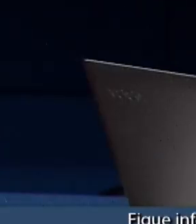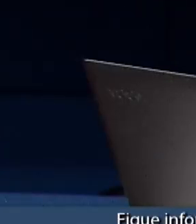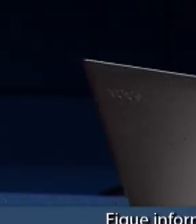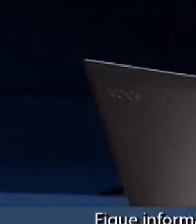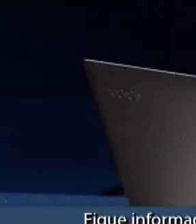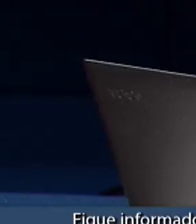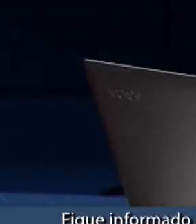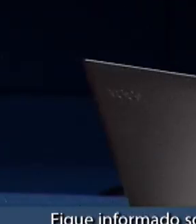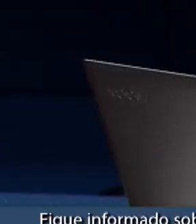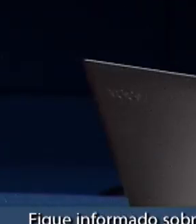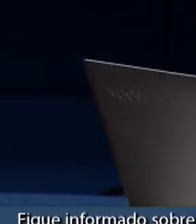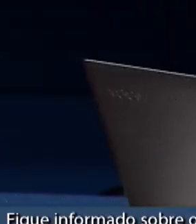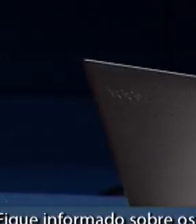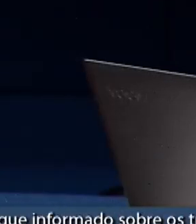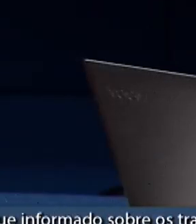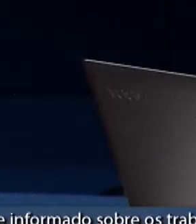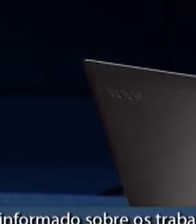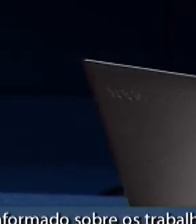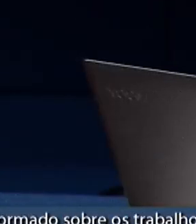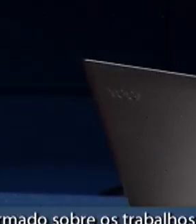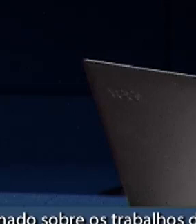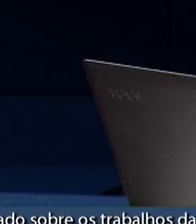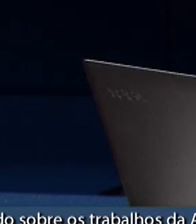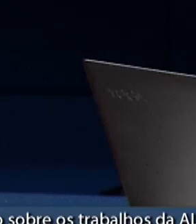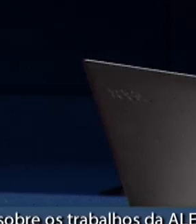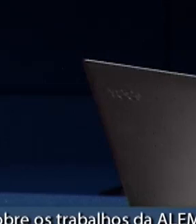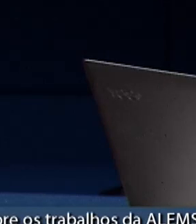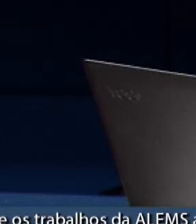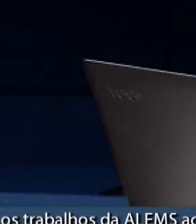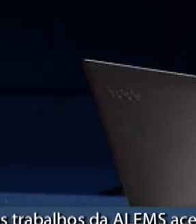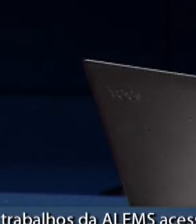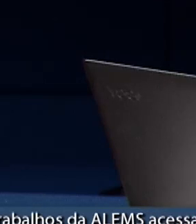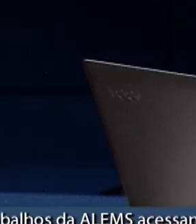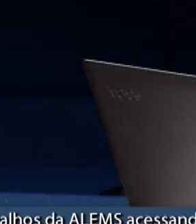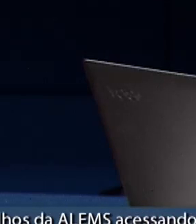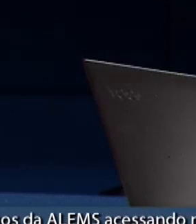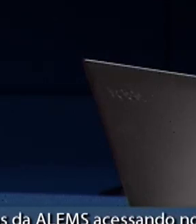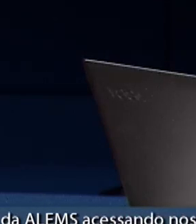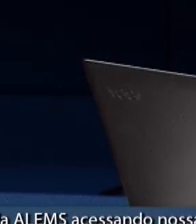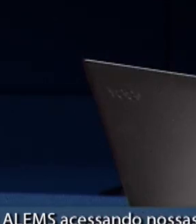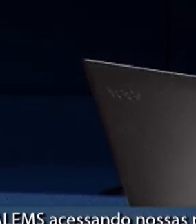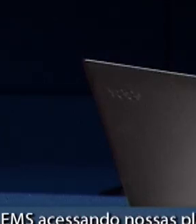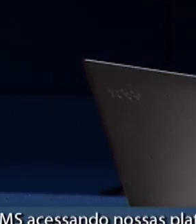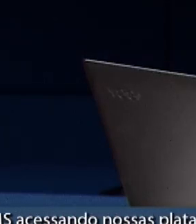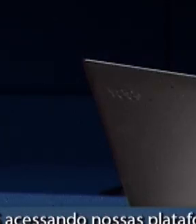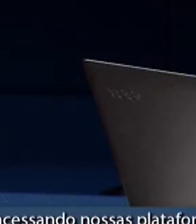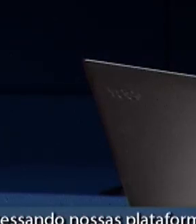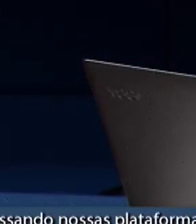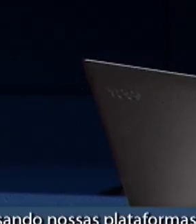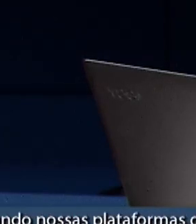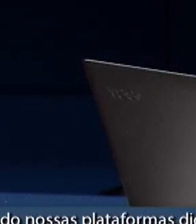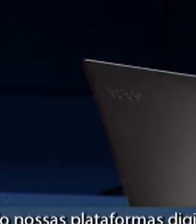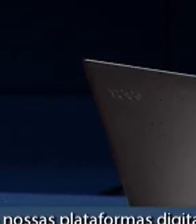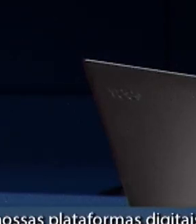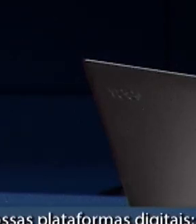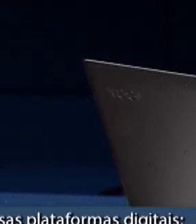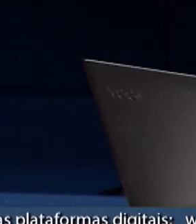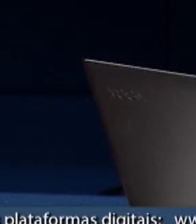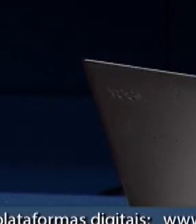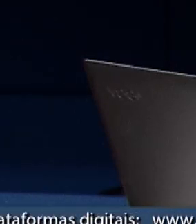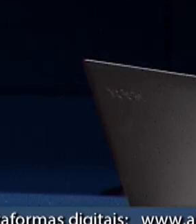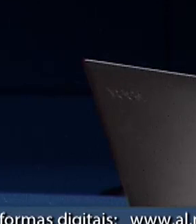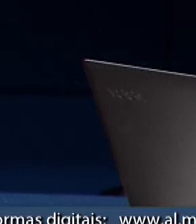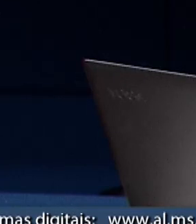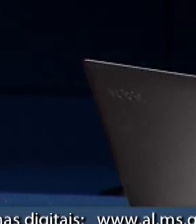importante, a rota bioceânica deve muita satisfação, mas eu queria propor, deputado Zeca, se me permite, queria fazer justiça